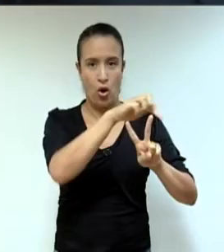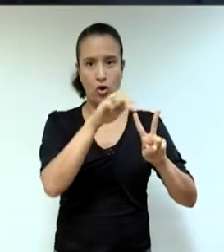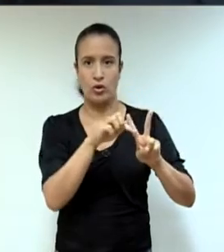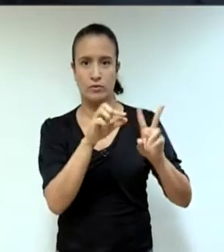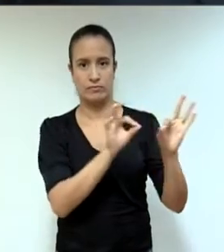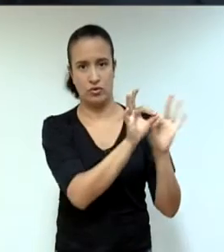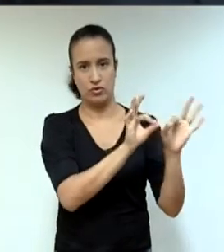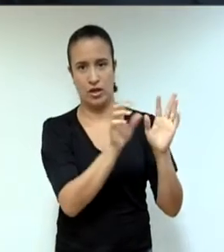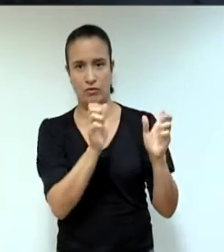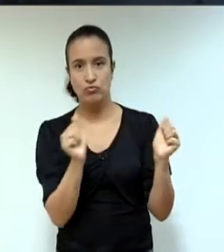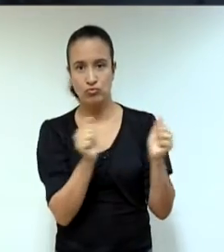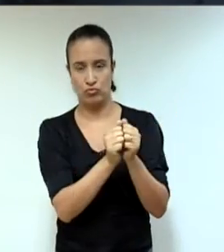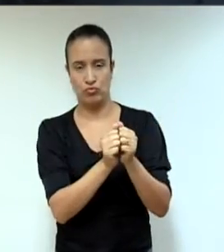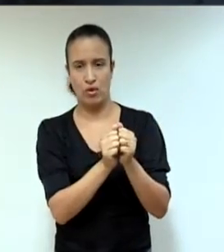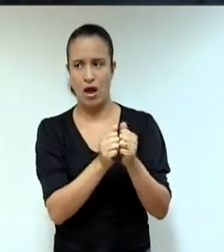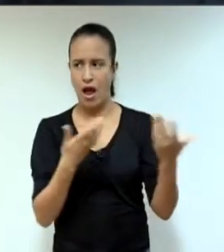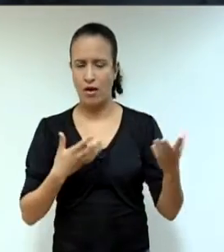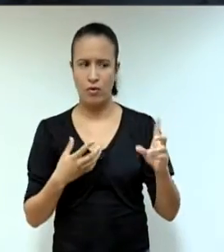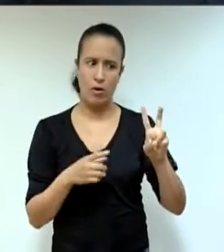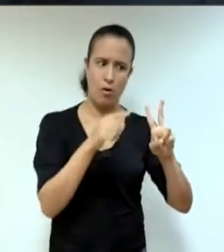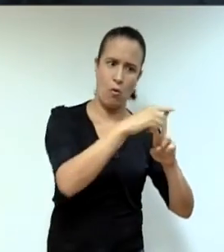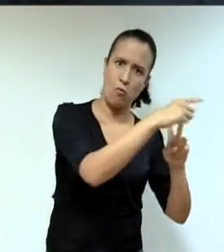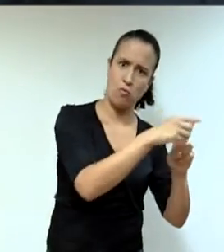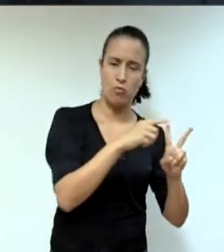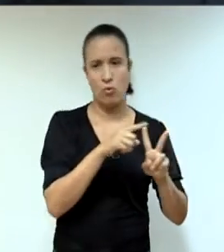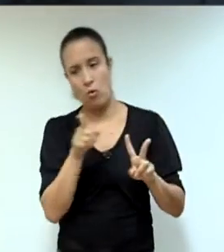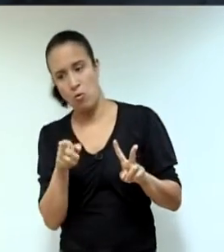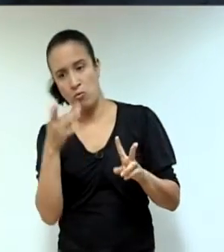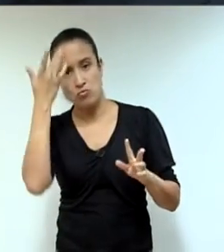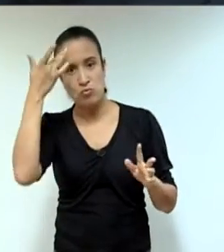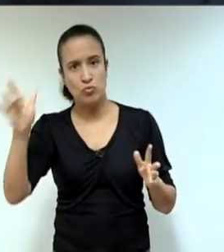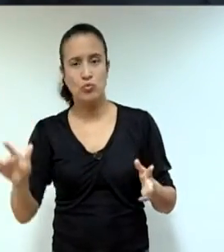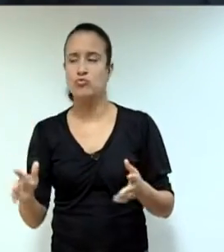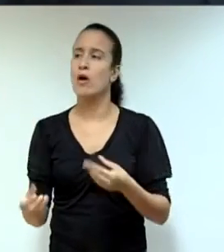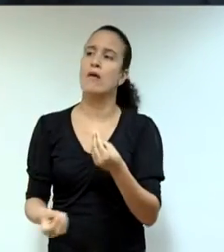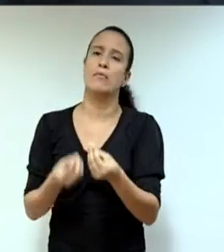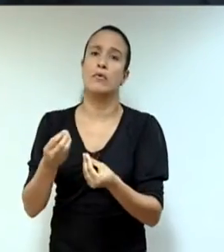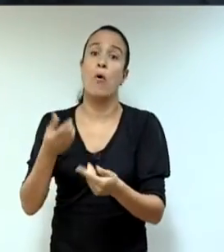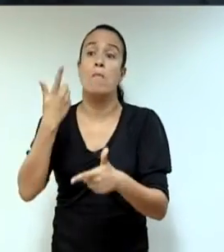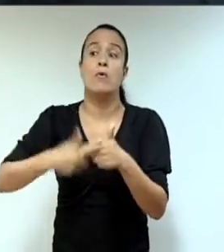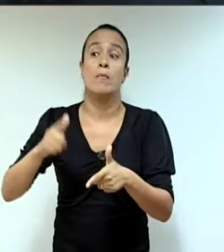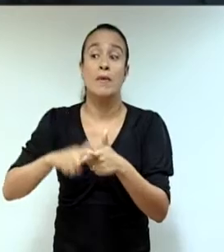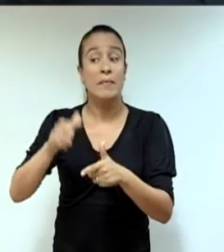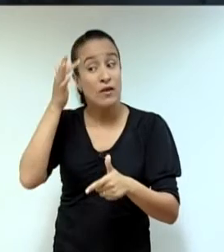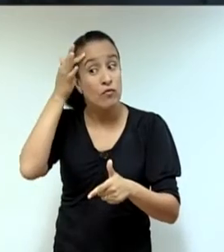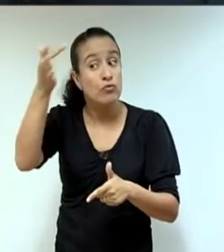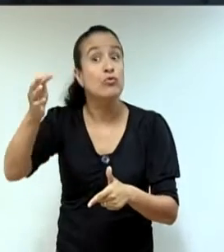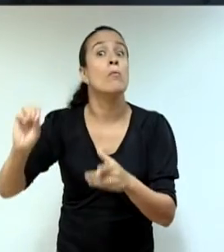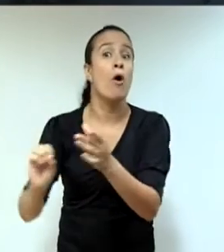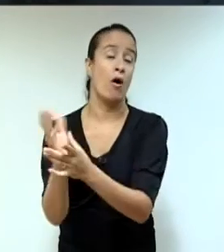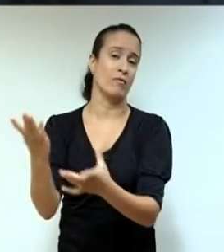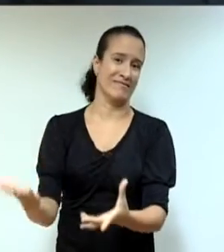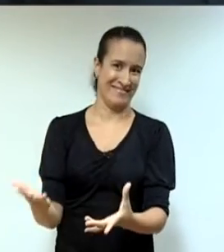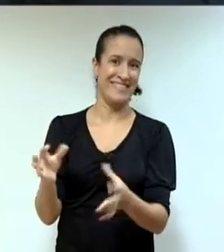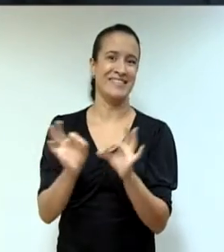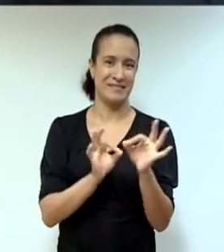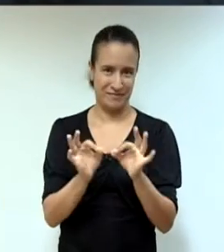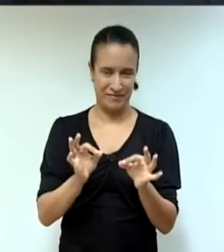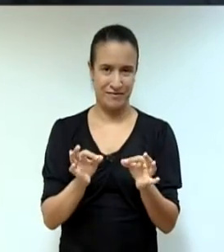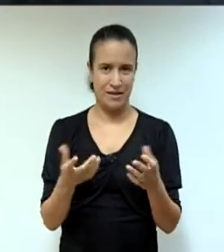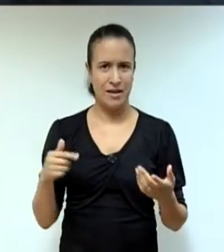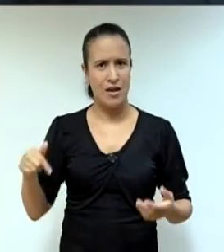a gente vai agora, sem saber as implicações desse projeto, da aprovação desse projeto, numa sessão